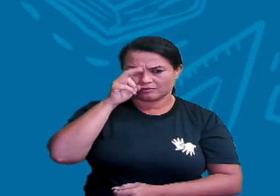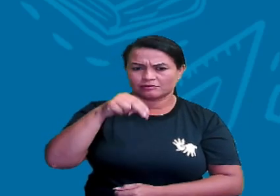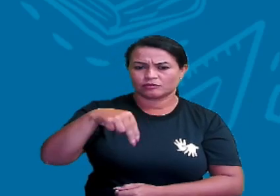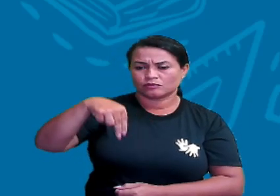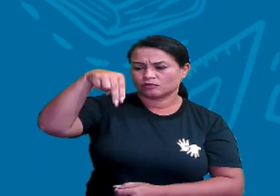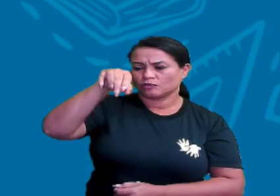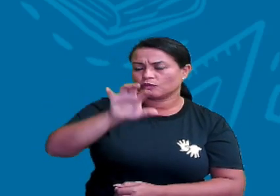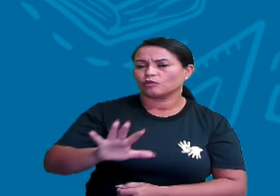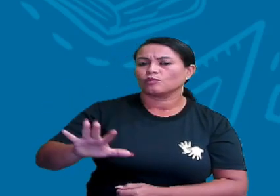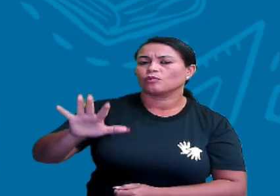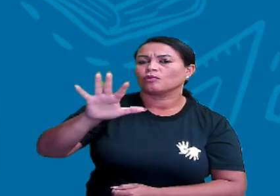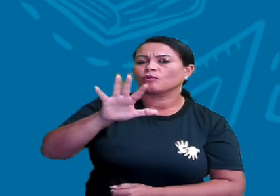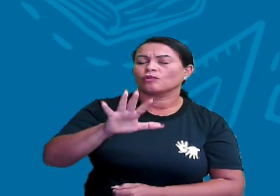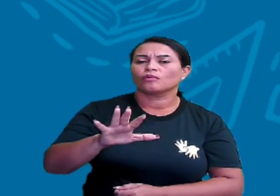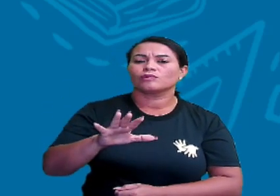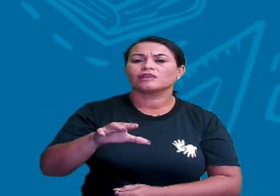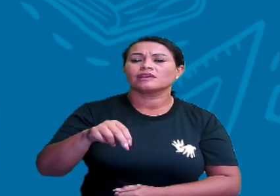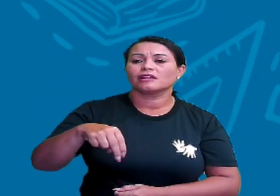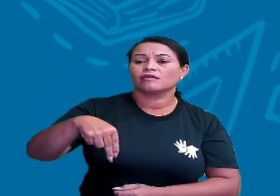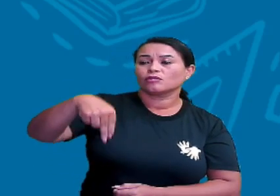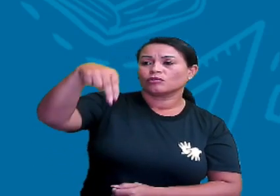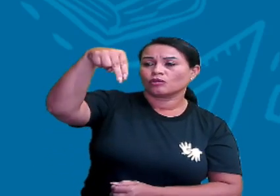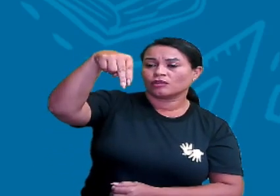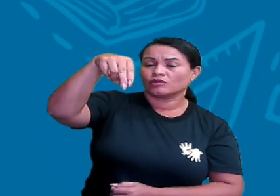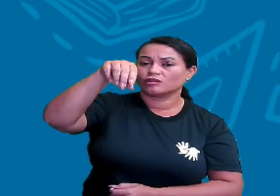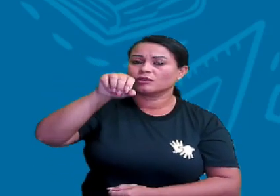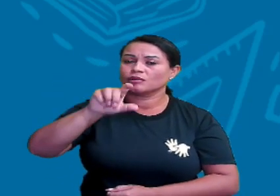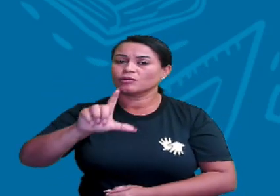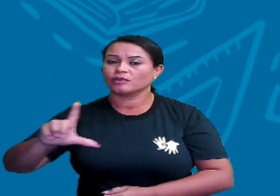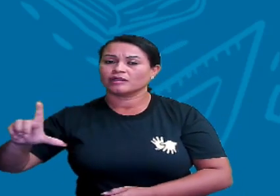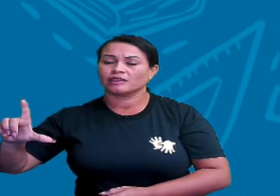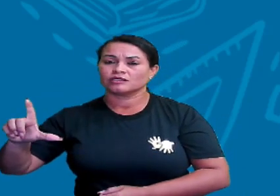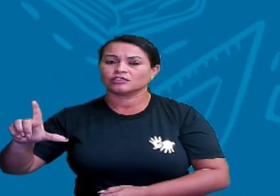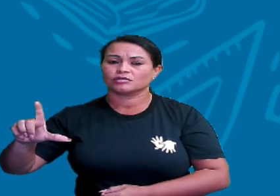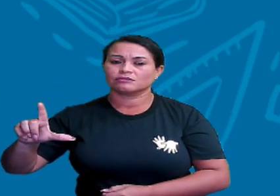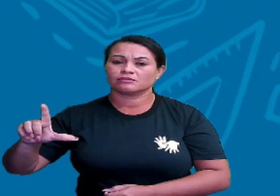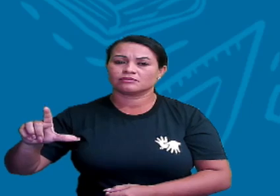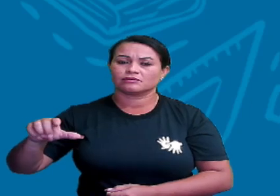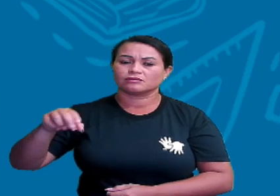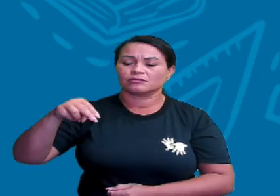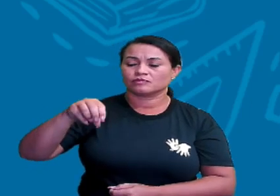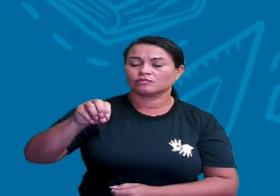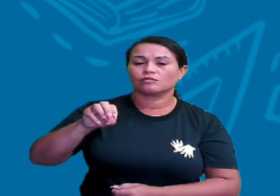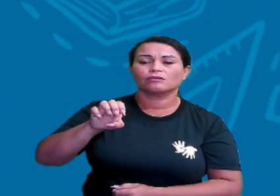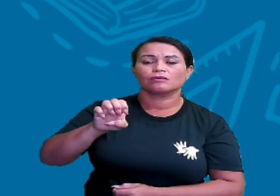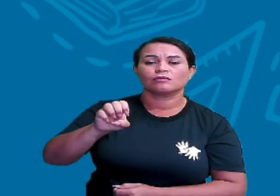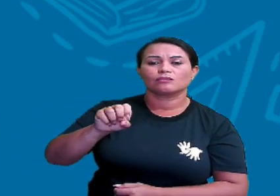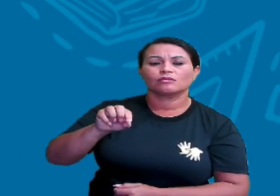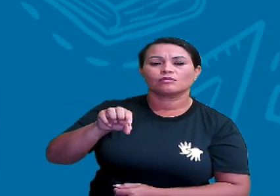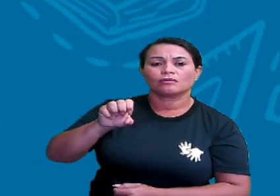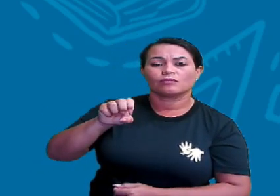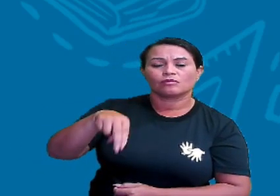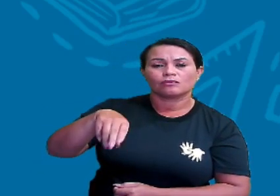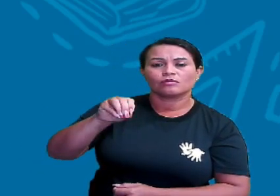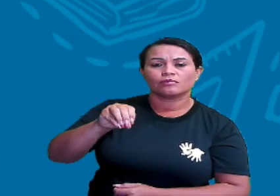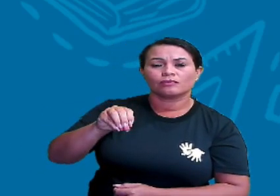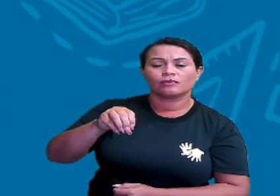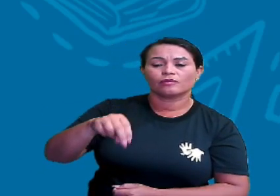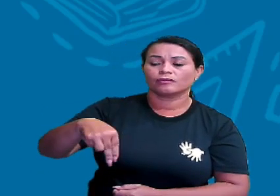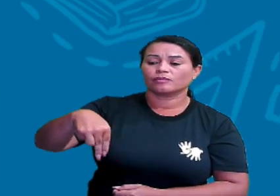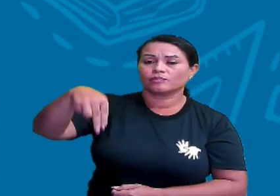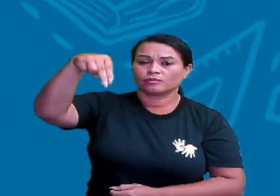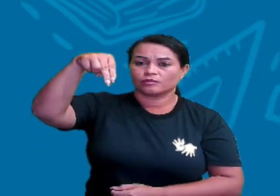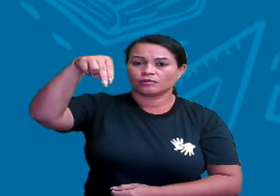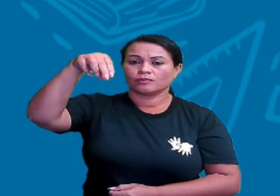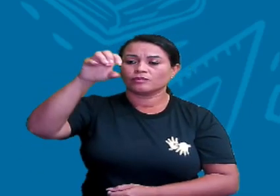nordeste, ele fica entre o norte e o leste. O noroeste, ele vai ficar entre o norte